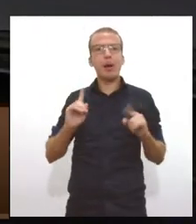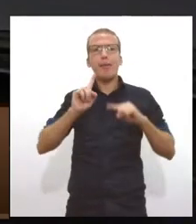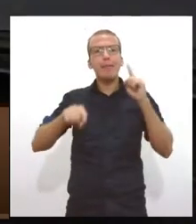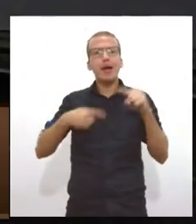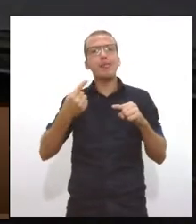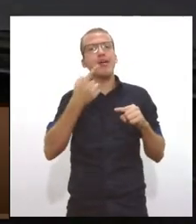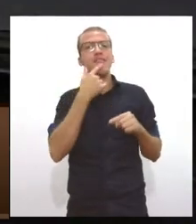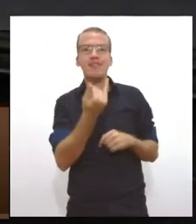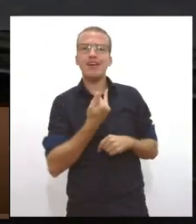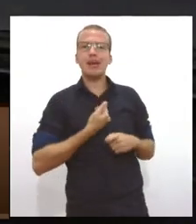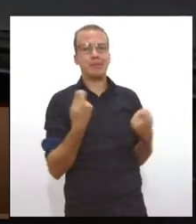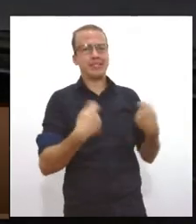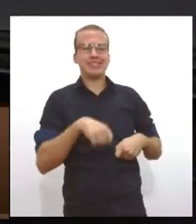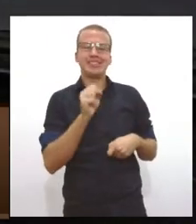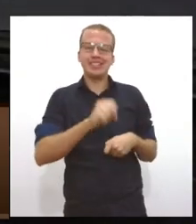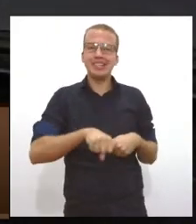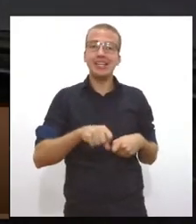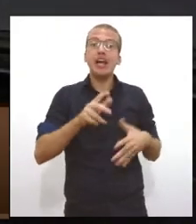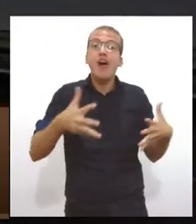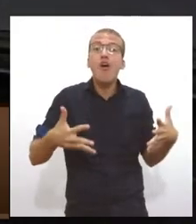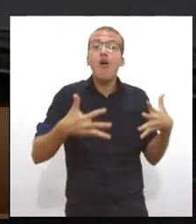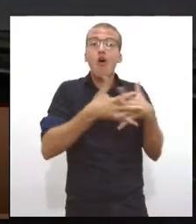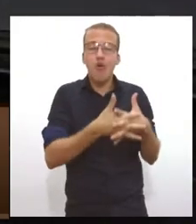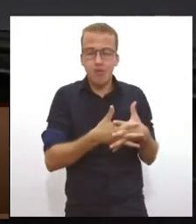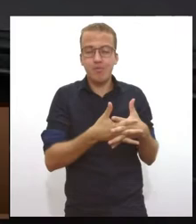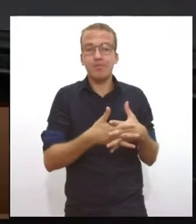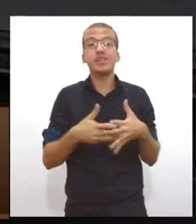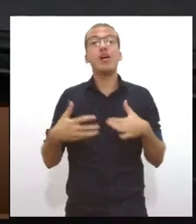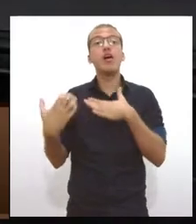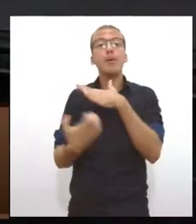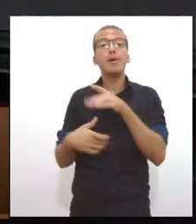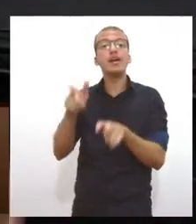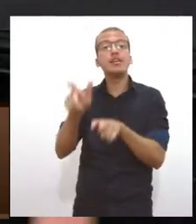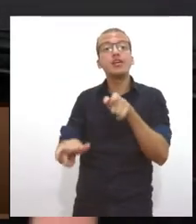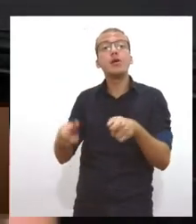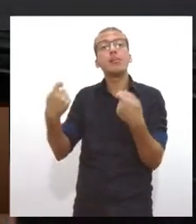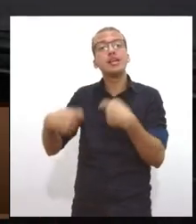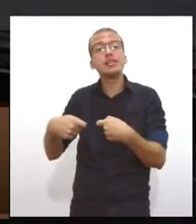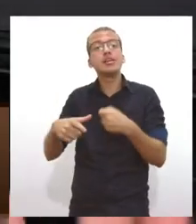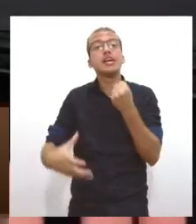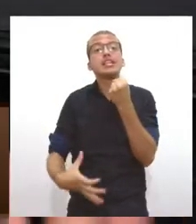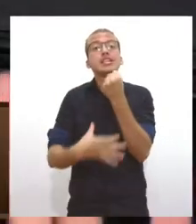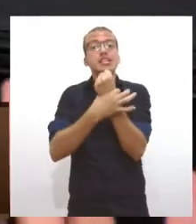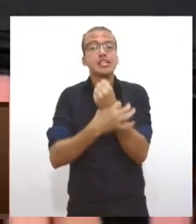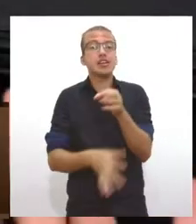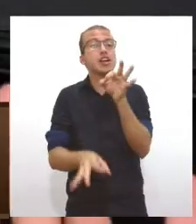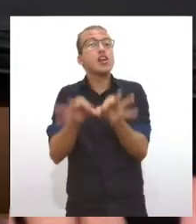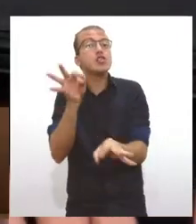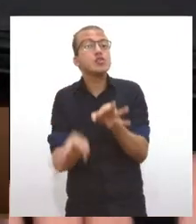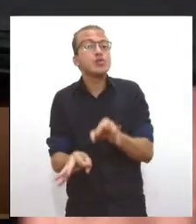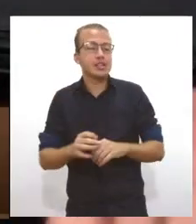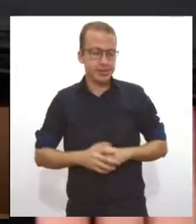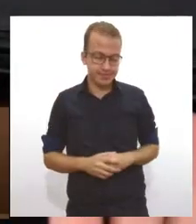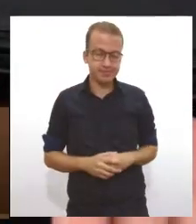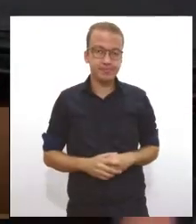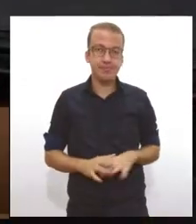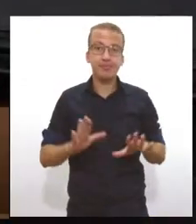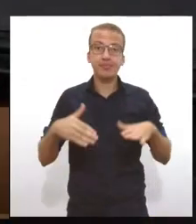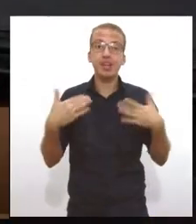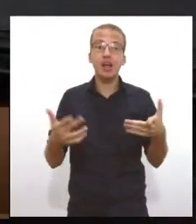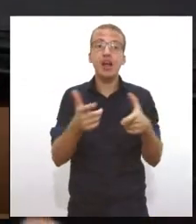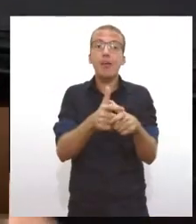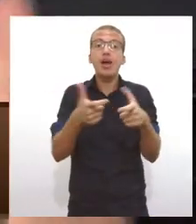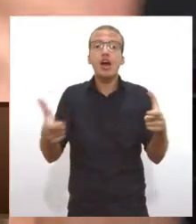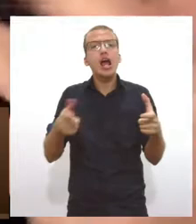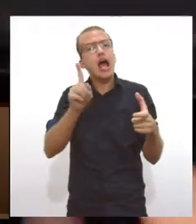empreendedor precisa é de segurança jurídica. Eu parto do pressuposto, que a maior parte das pessoas são pessoas de boa índole,